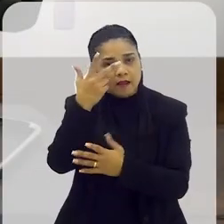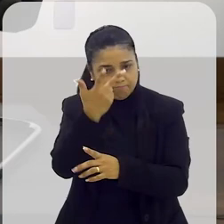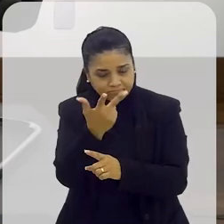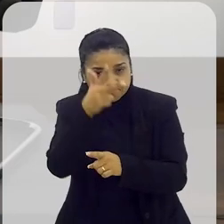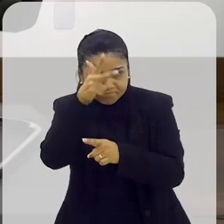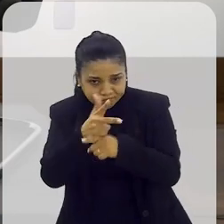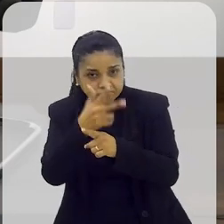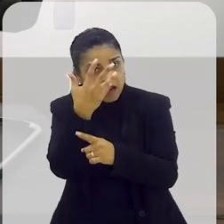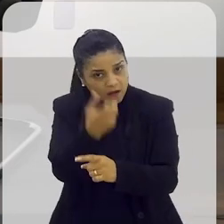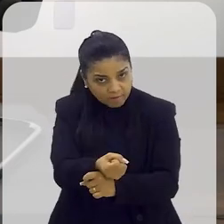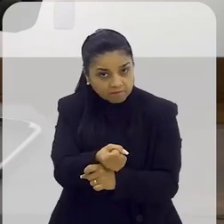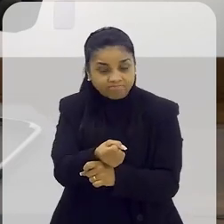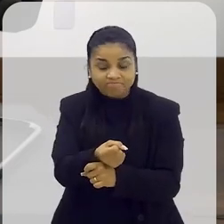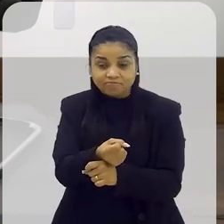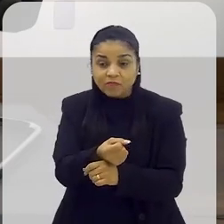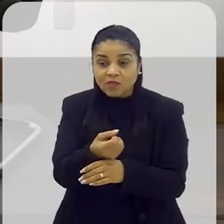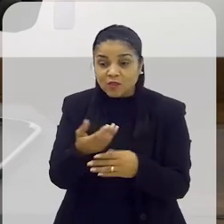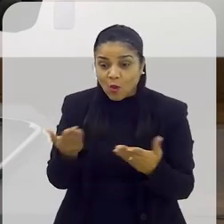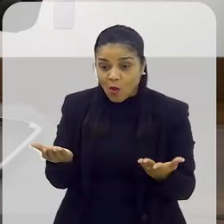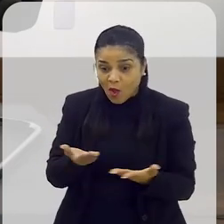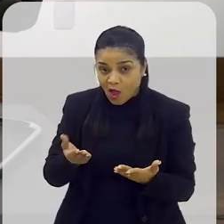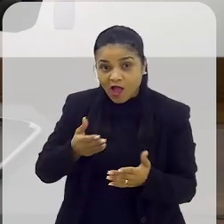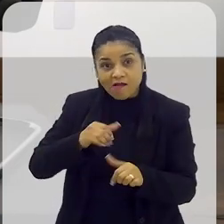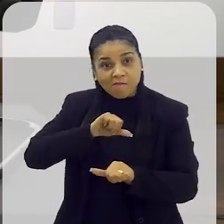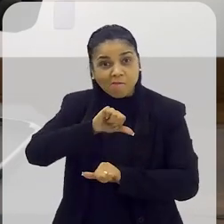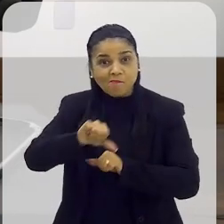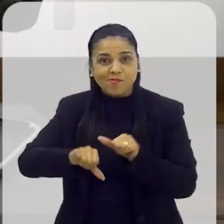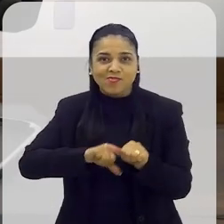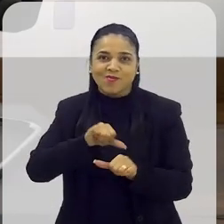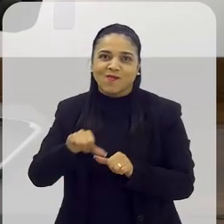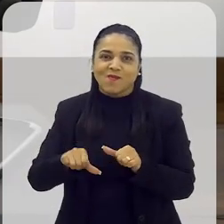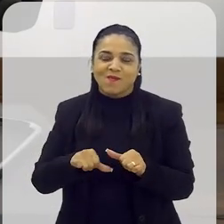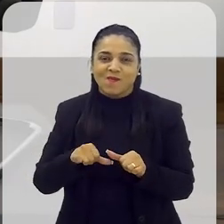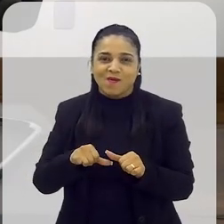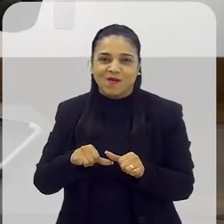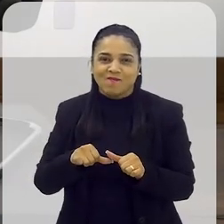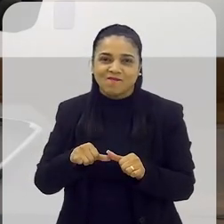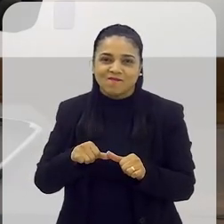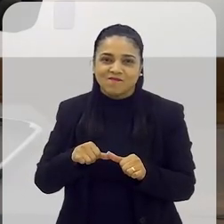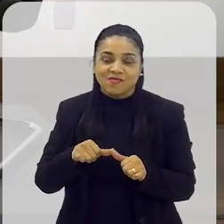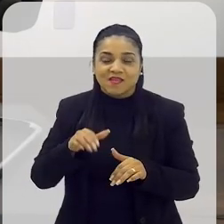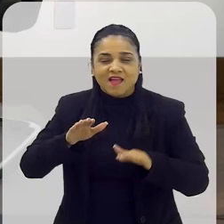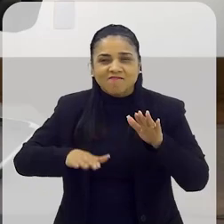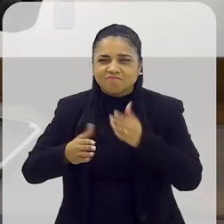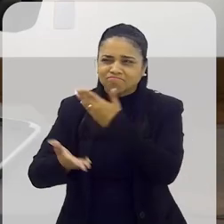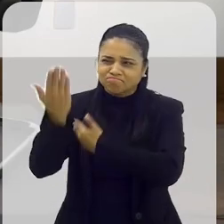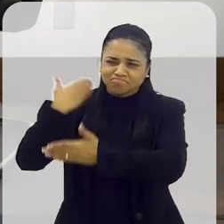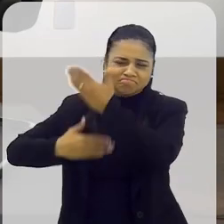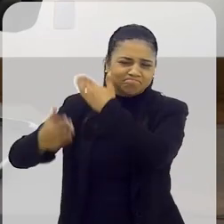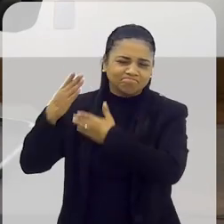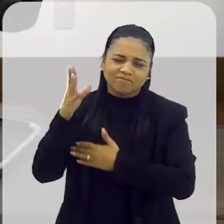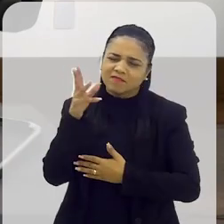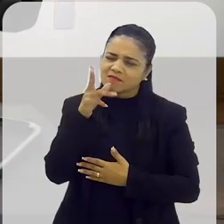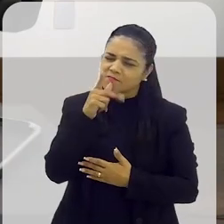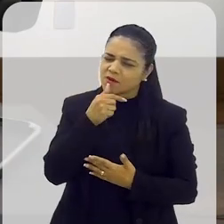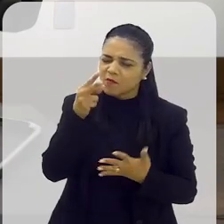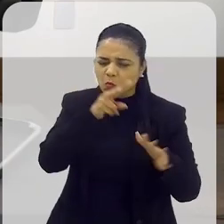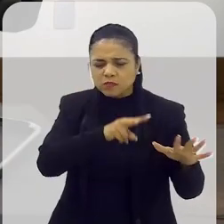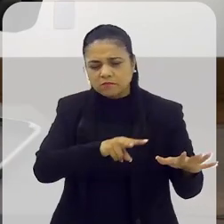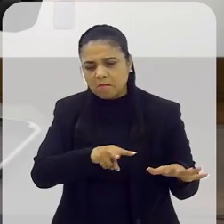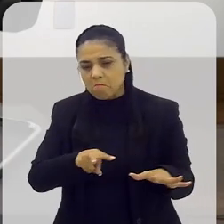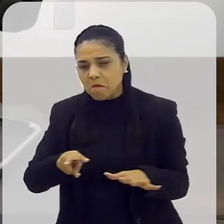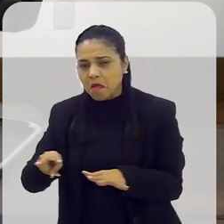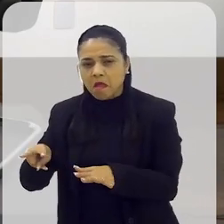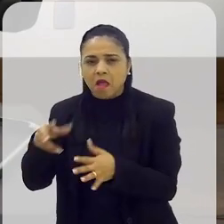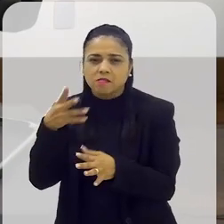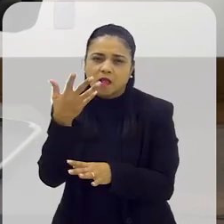tem. Então, até isso mudou. Porque, às vezes, você levava de uma gravação para outra uma